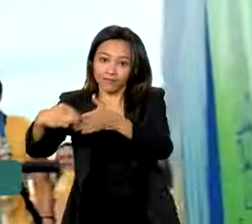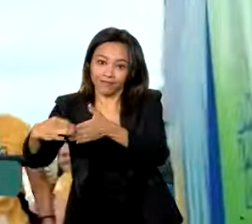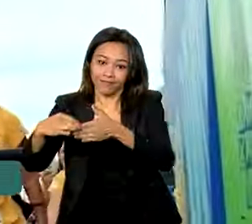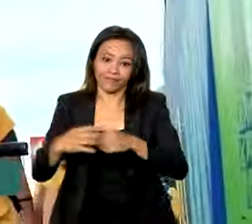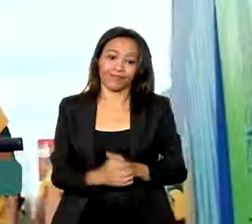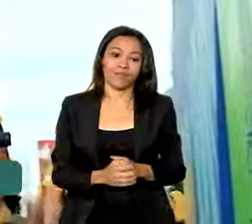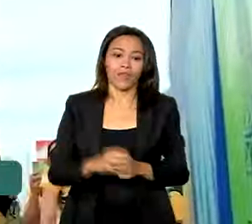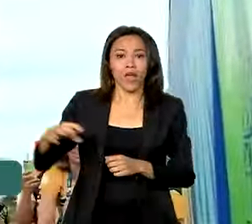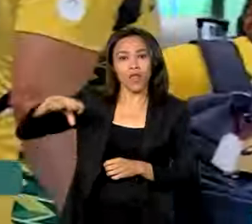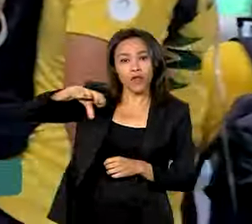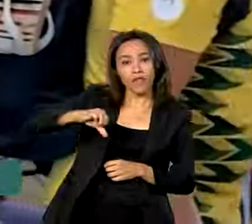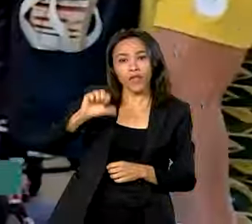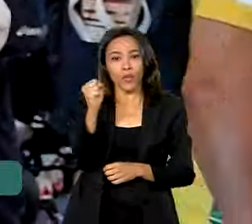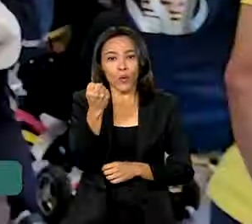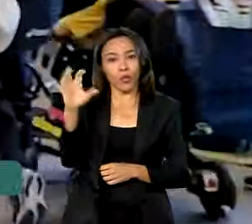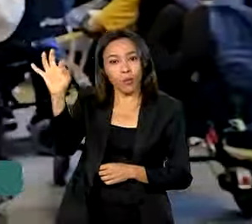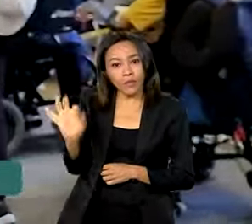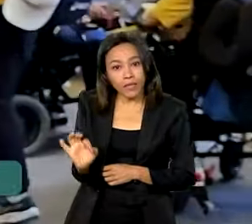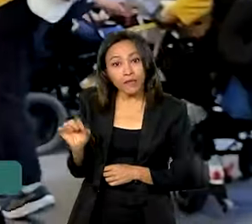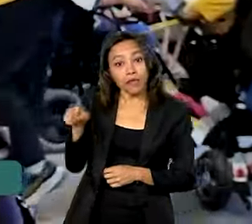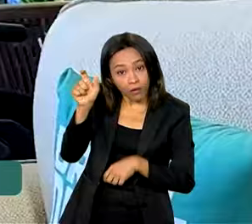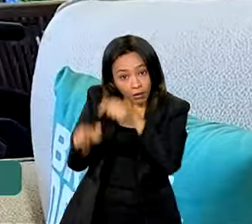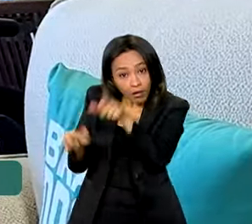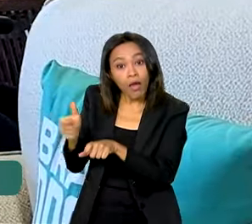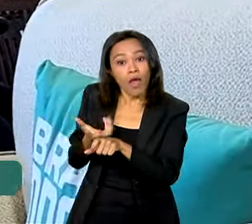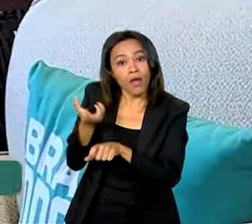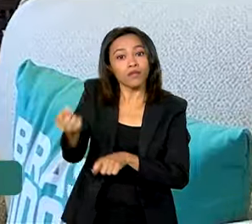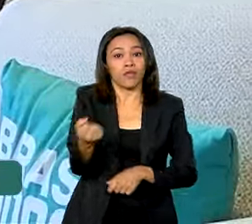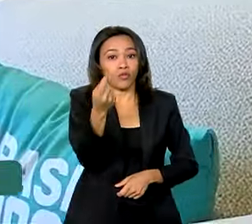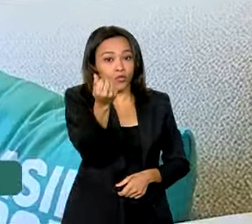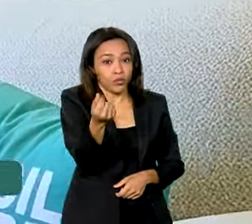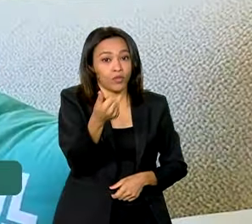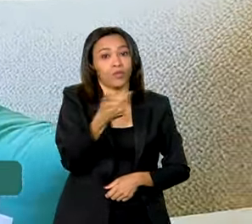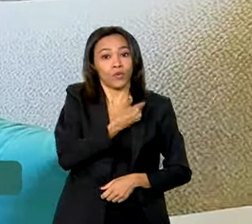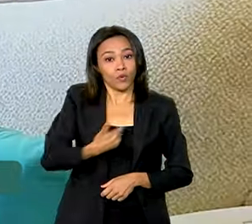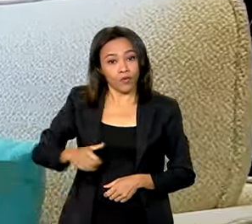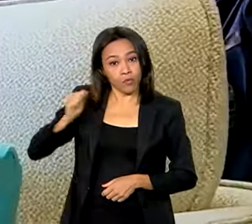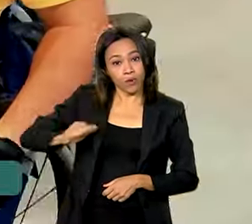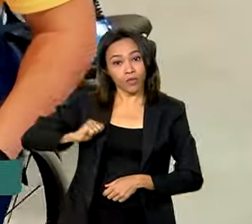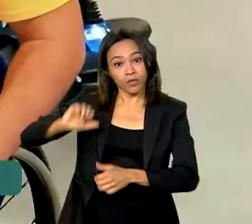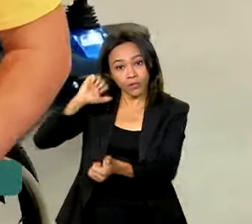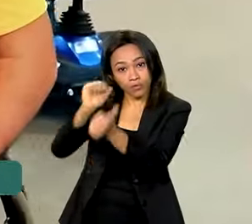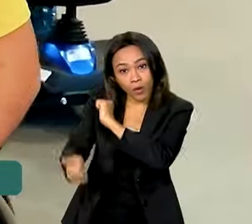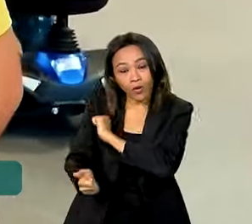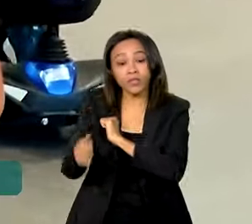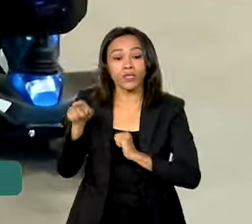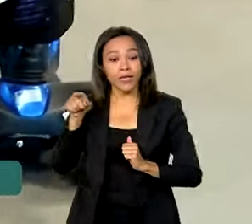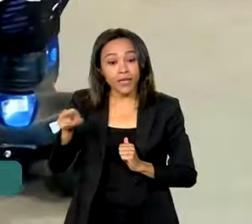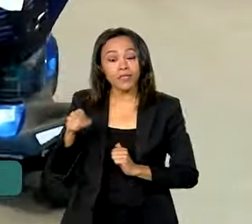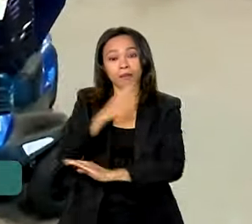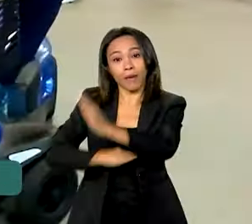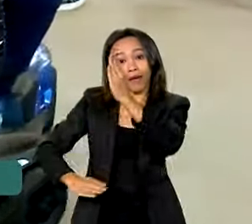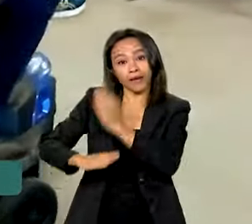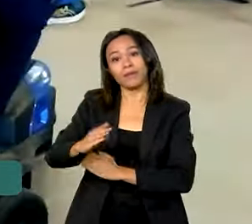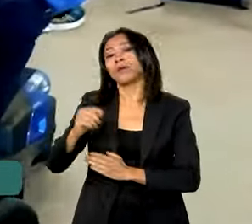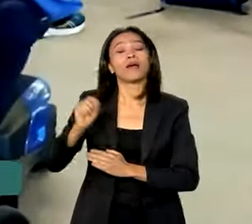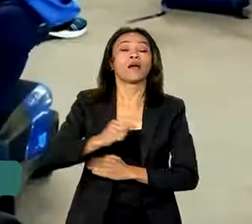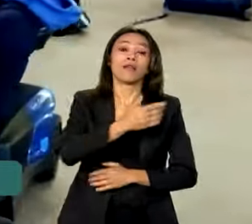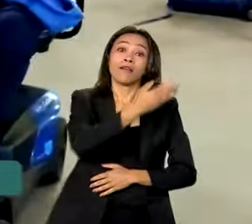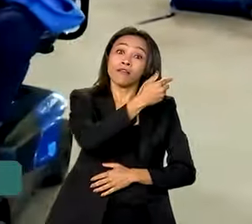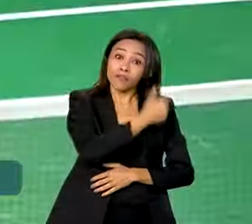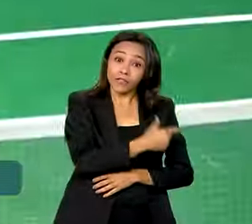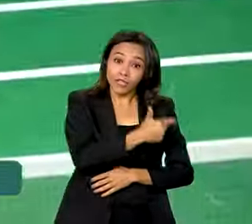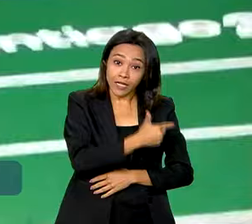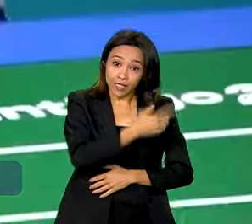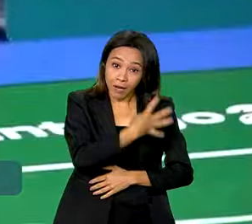% deles recebem o Bolsa Atleta. Com o apoio do programa, o esporte paralímpico saiu da 24ª